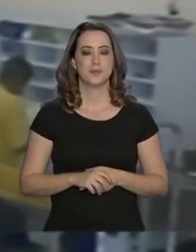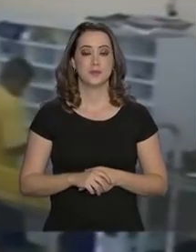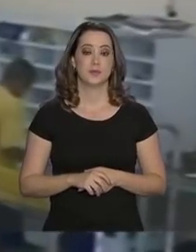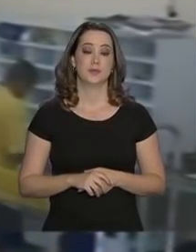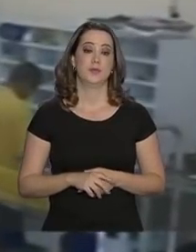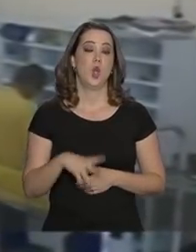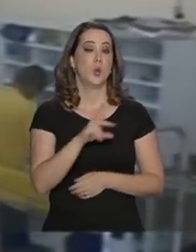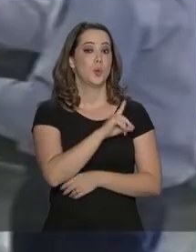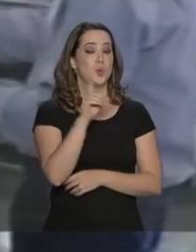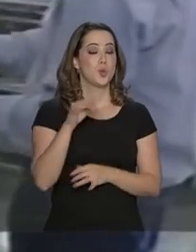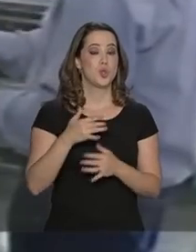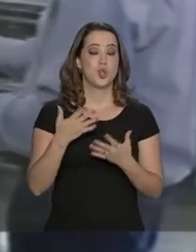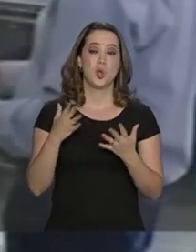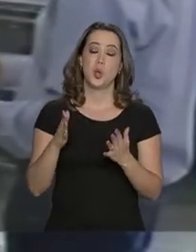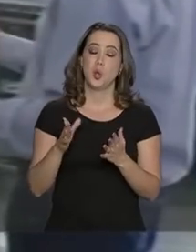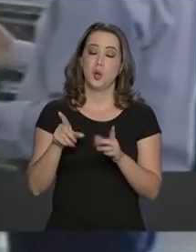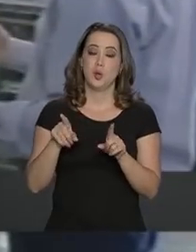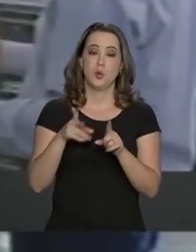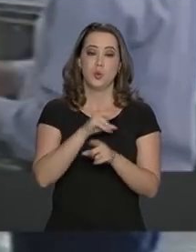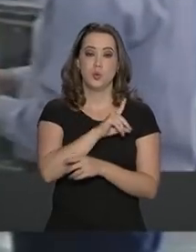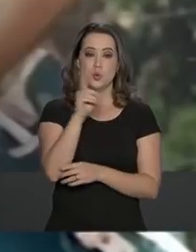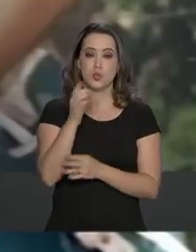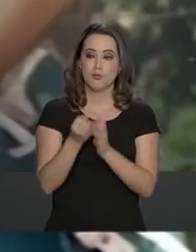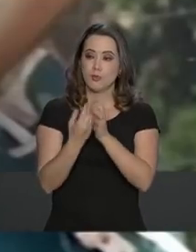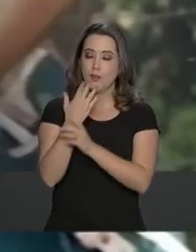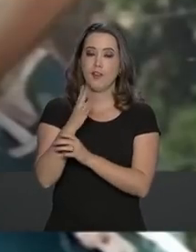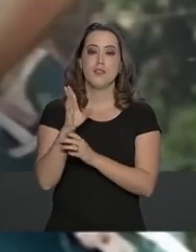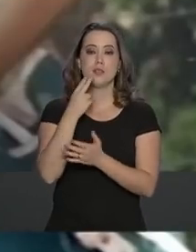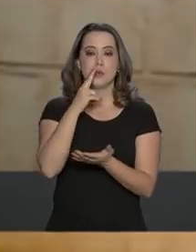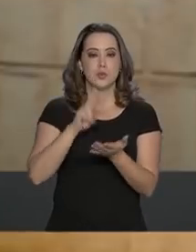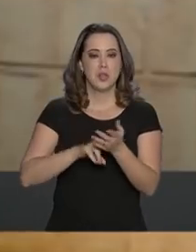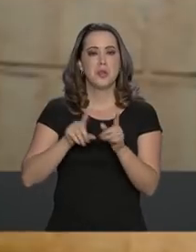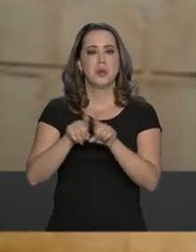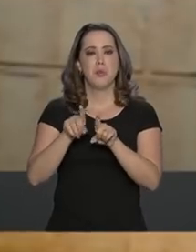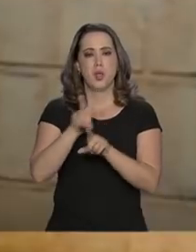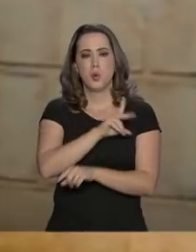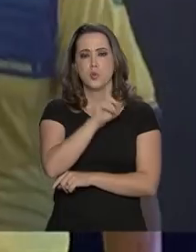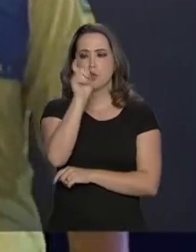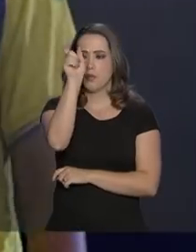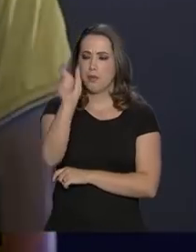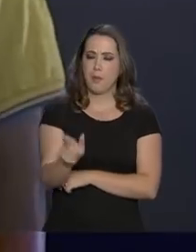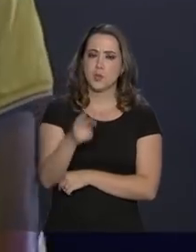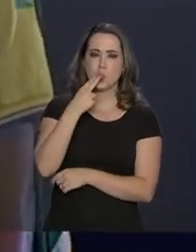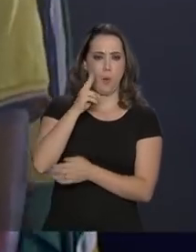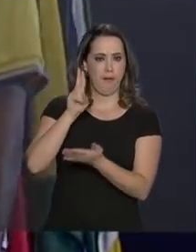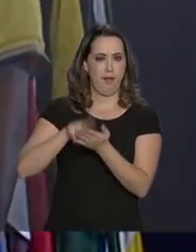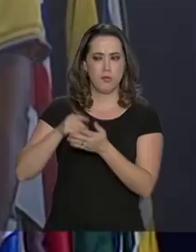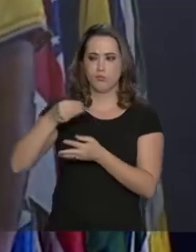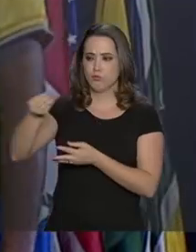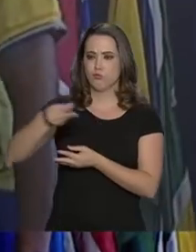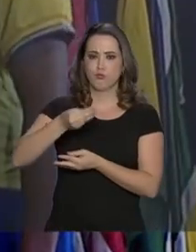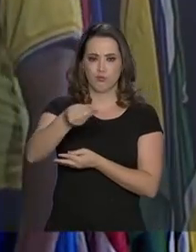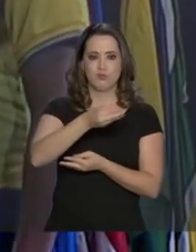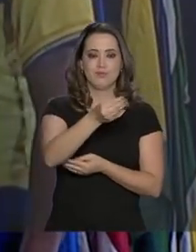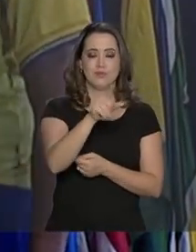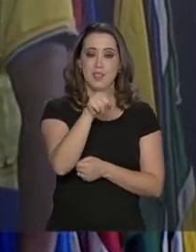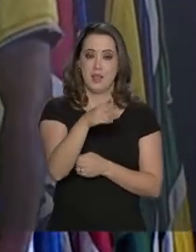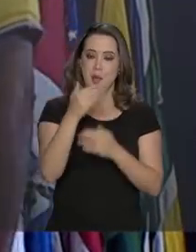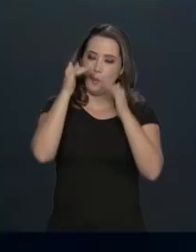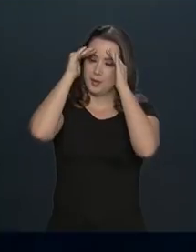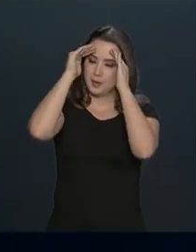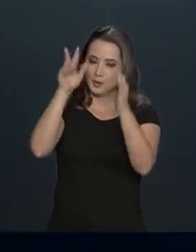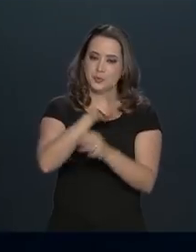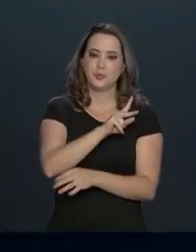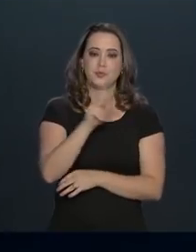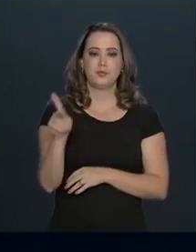No dia do aniversário dos Correios, também se comemora o Dia do Carteiro. E foi para eles a homenagem do presidente em